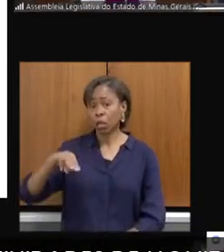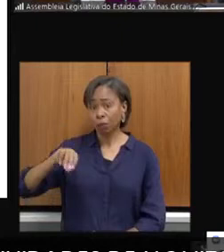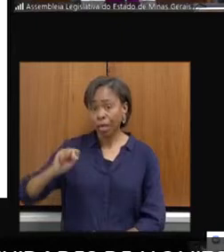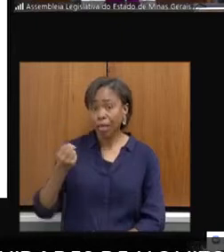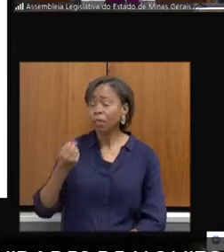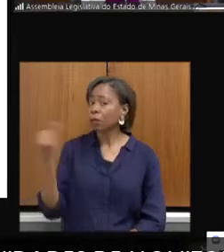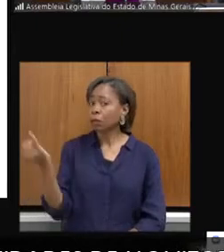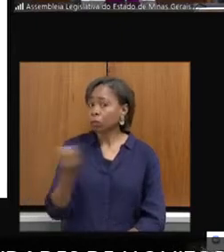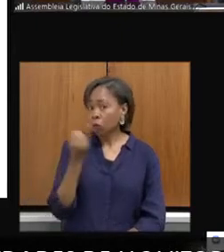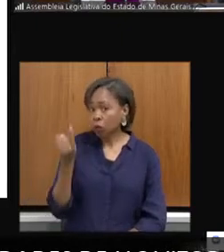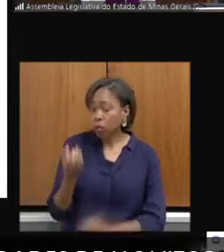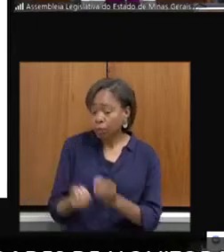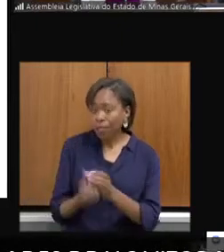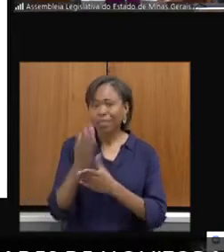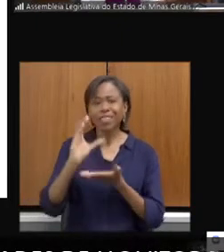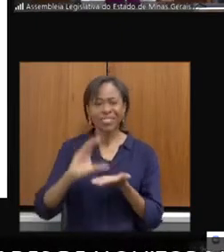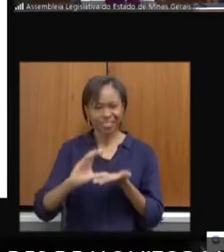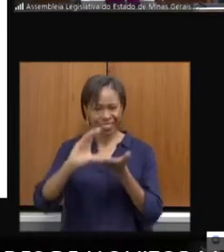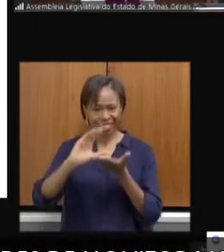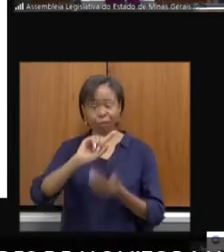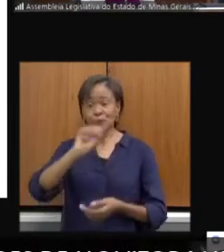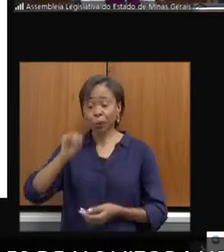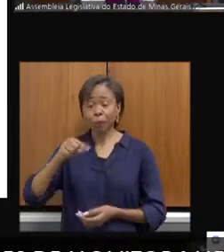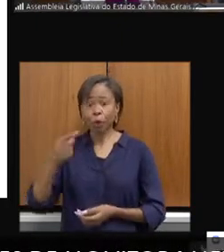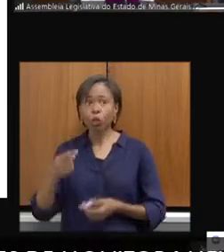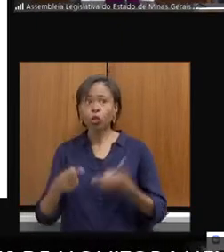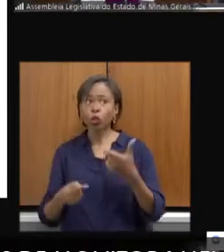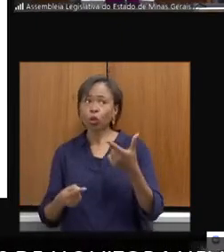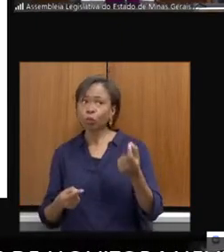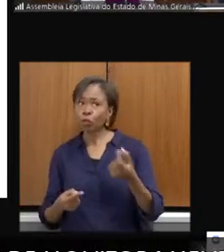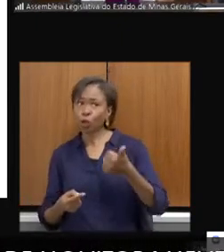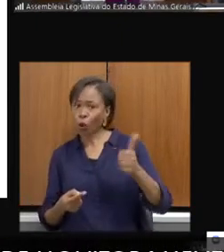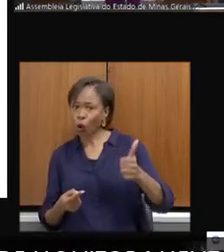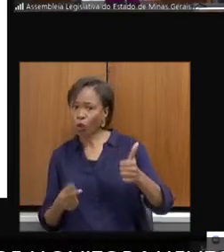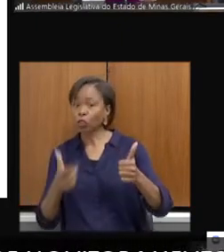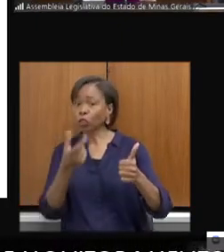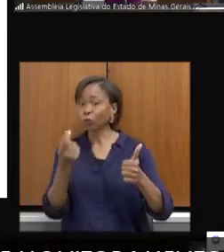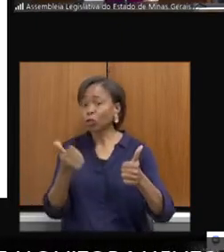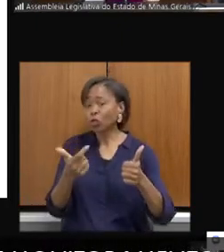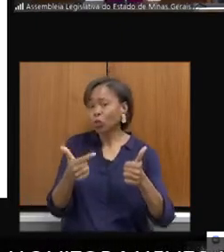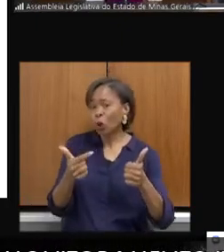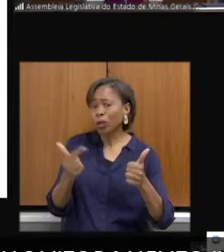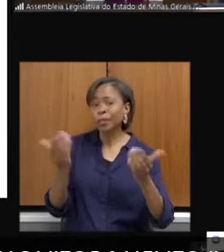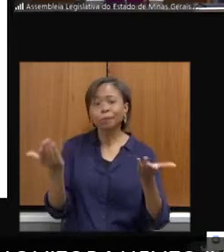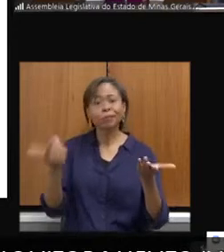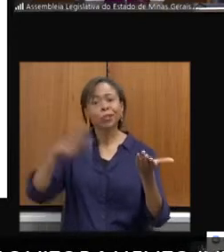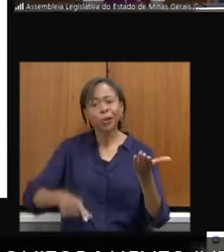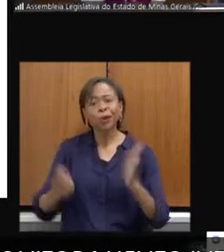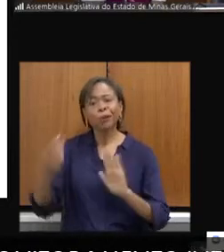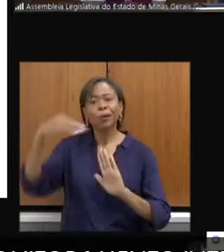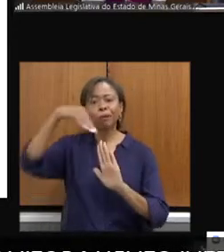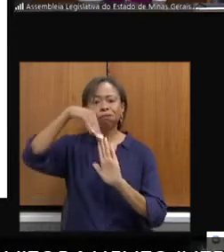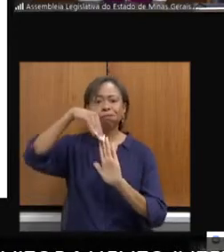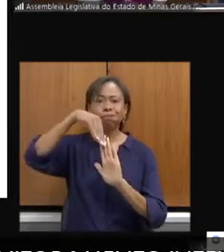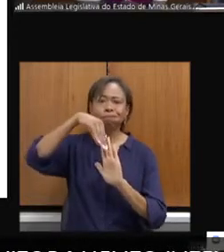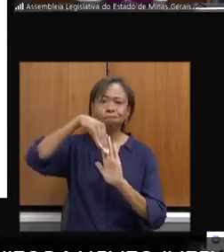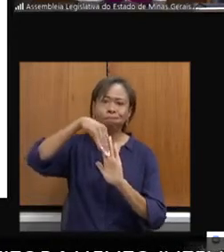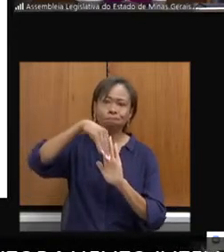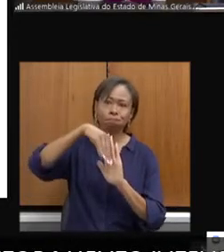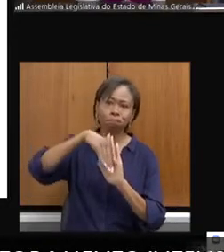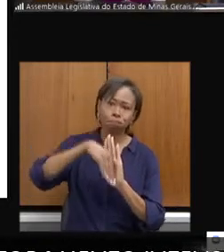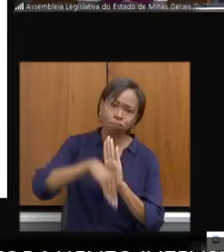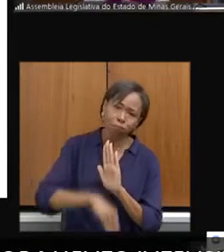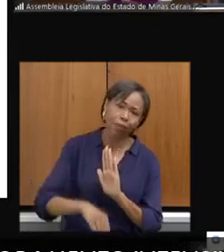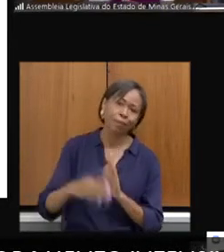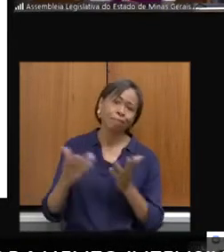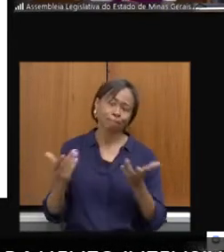criação dos conselhos. E aí, logo em 2011, 2012, a gente percebe uma queda expressiva novamente. E isso, eu ia falar mais para frente, mas